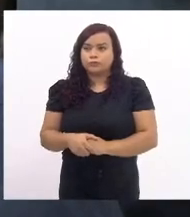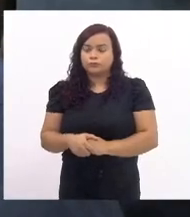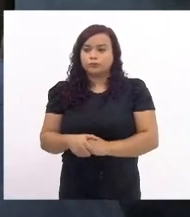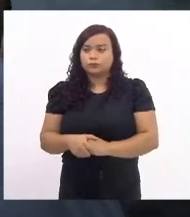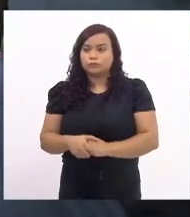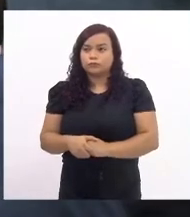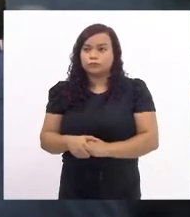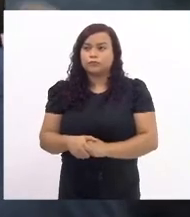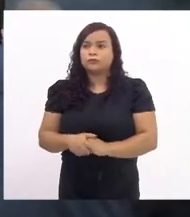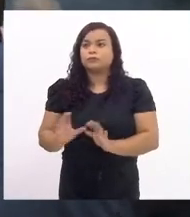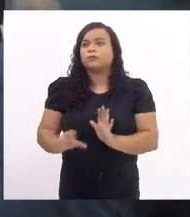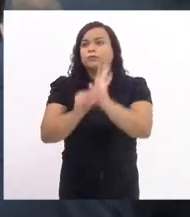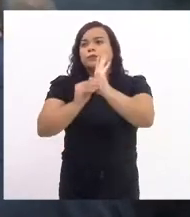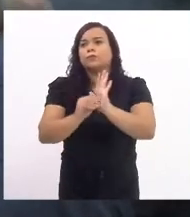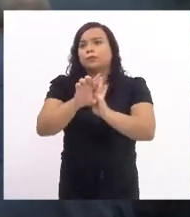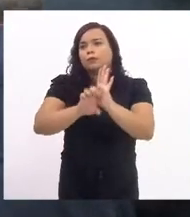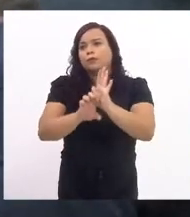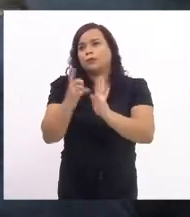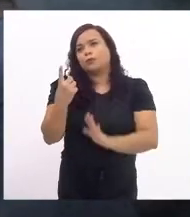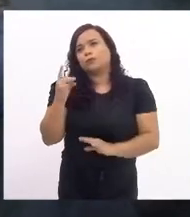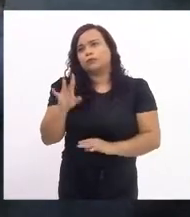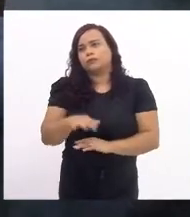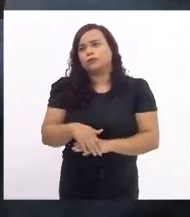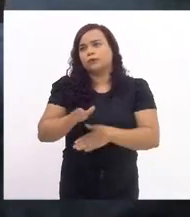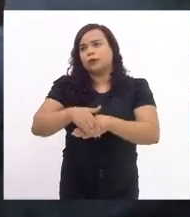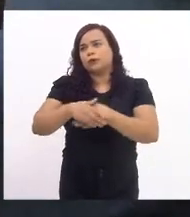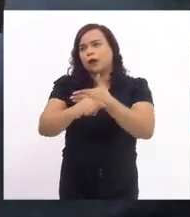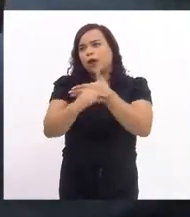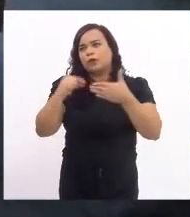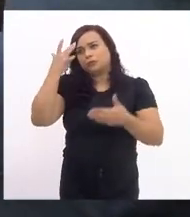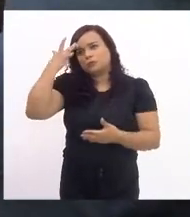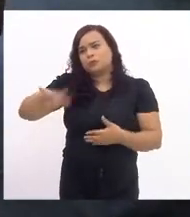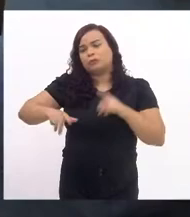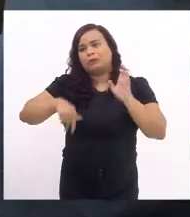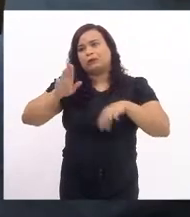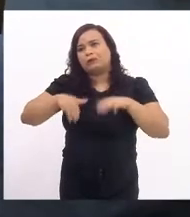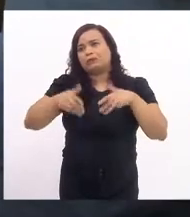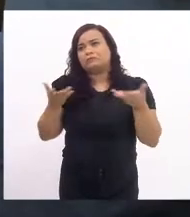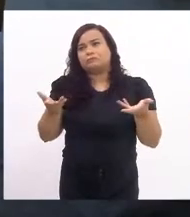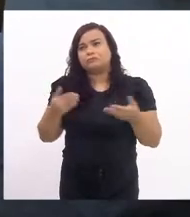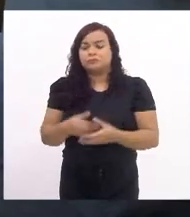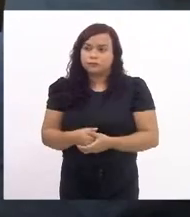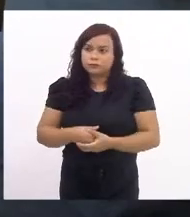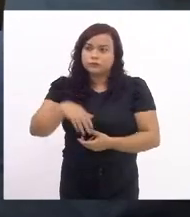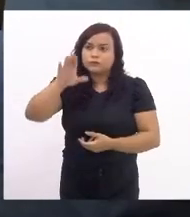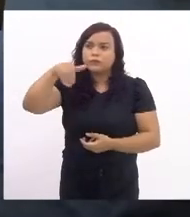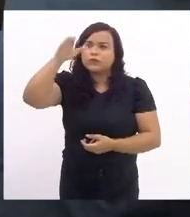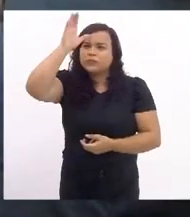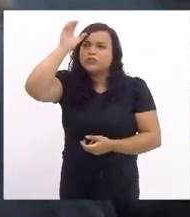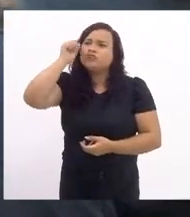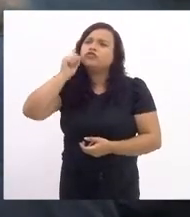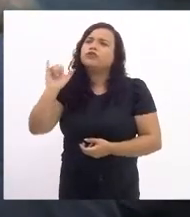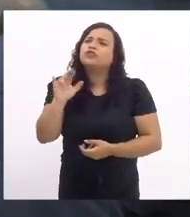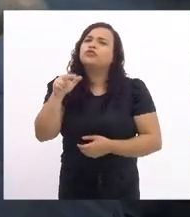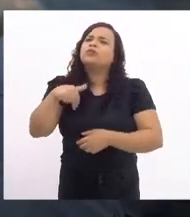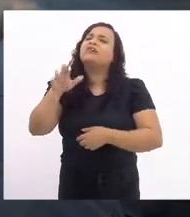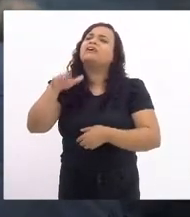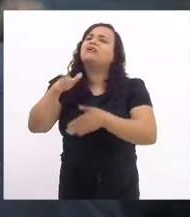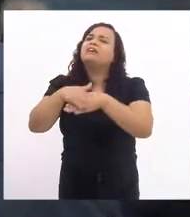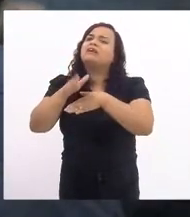Recebeu uma emenda, não sei quem é o autor da emenda. Deputada Tia Ju, por gentileza, quem é o autor dessa emenda?